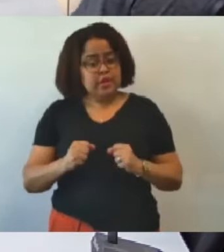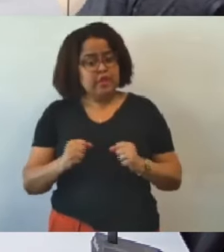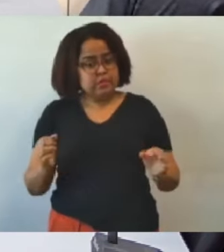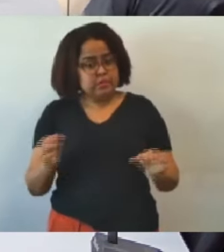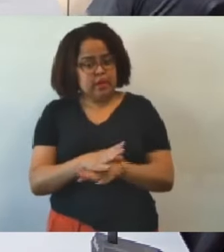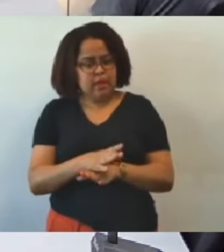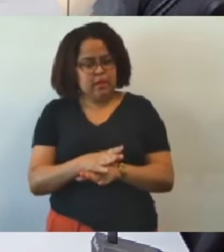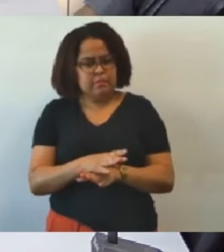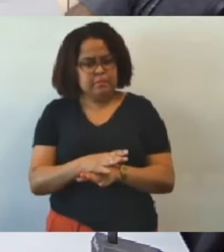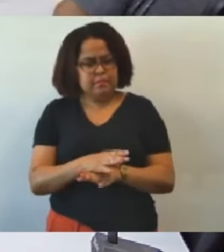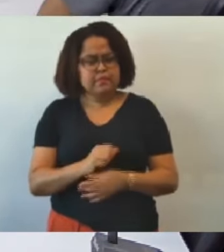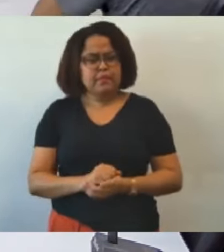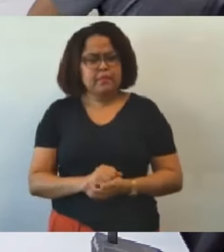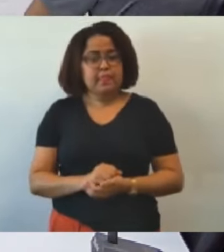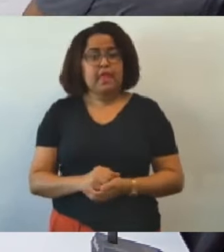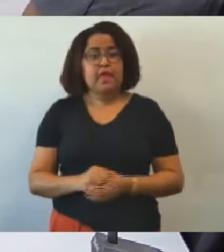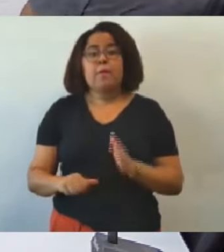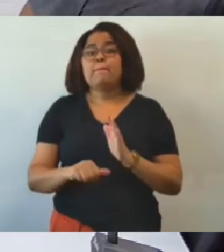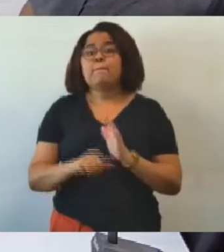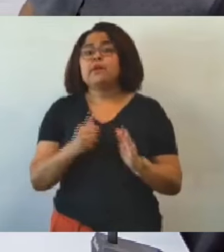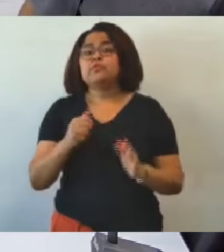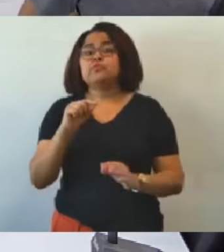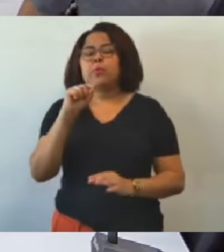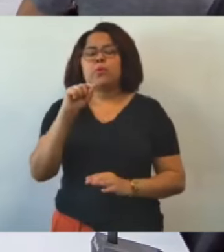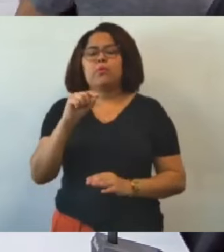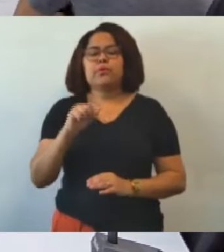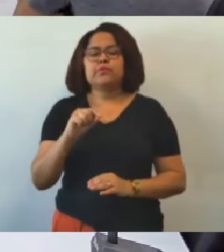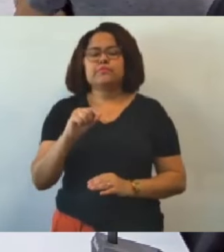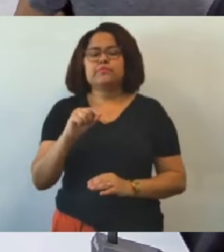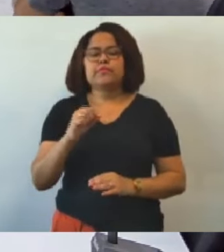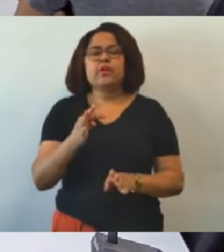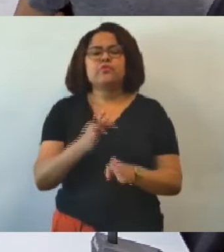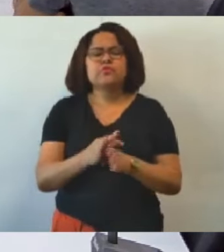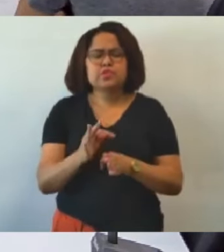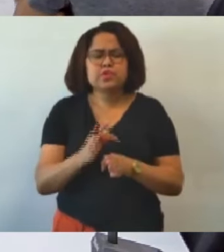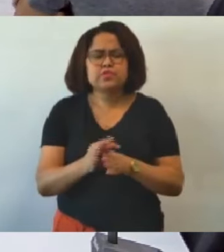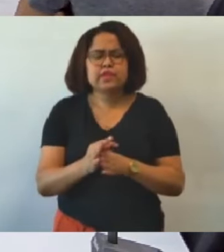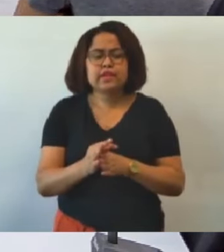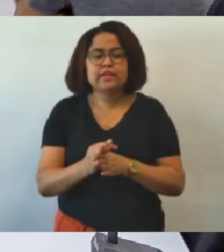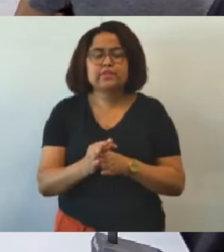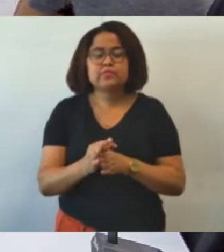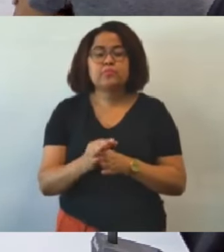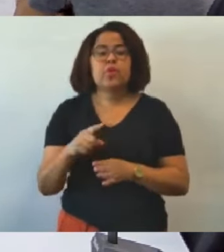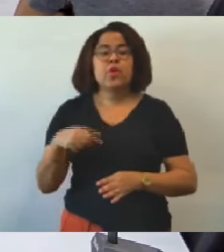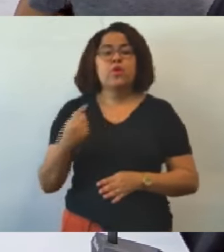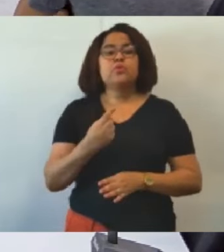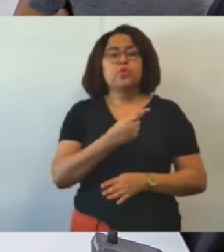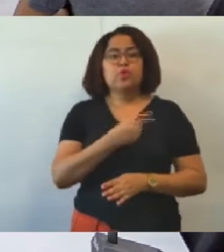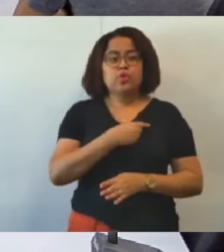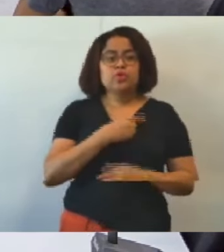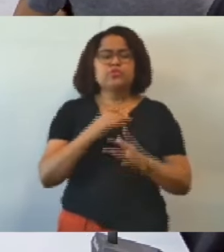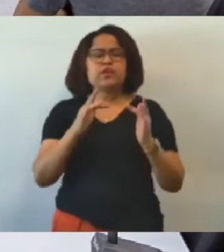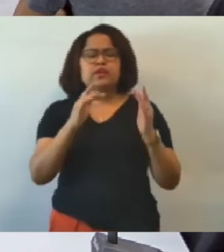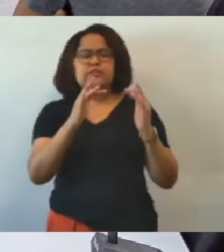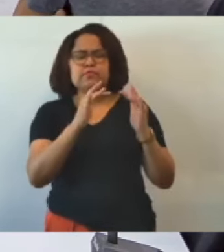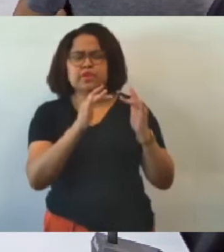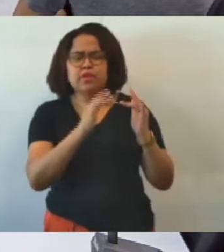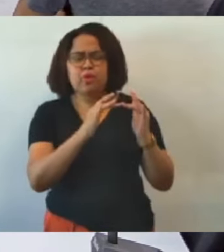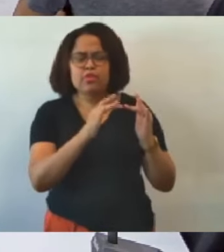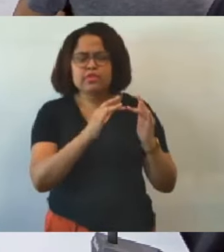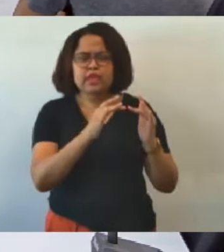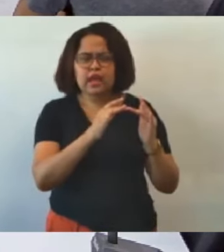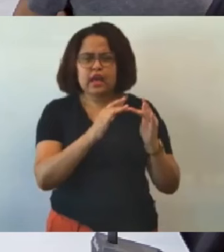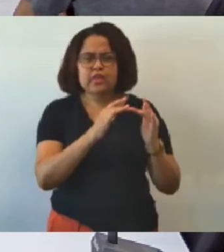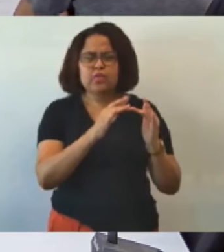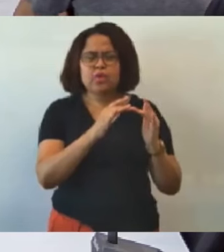ah mais um detalhe nós estamos aos conselhos tutelares nós estamos já em contato com o pai